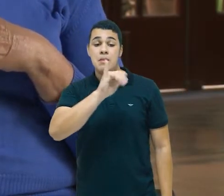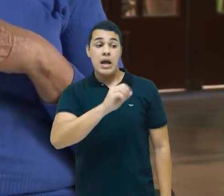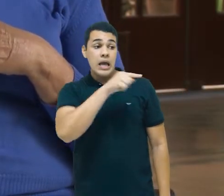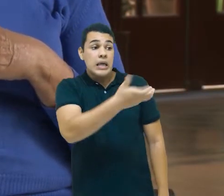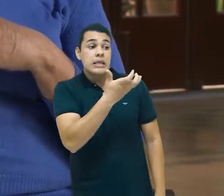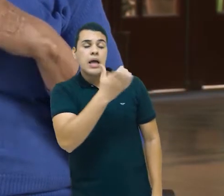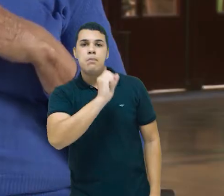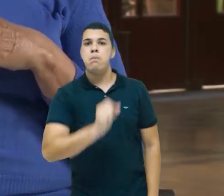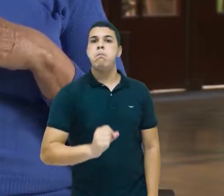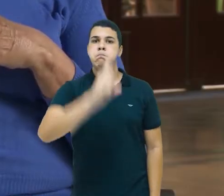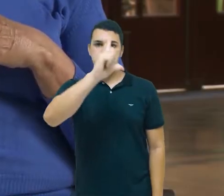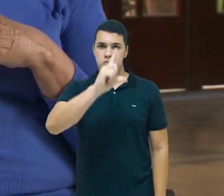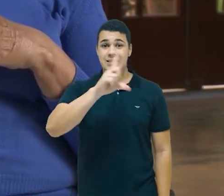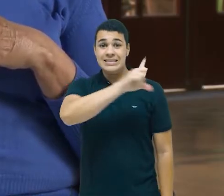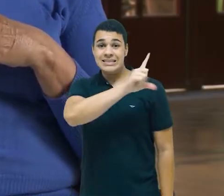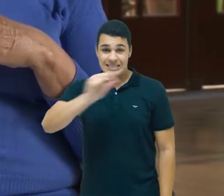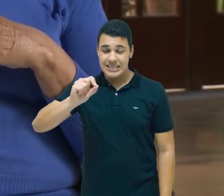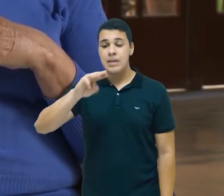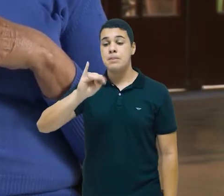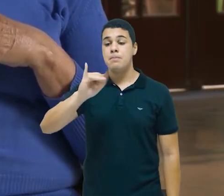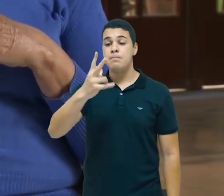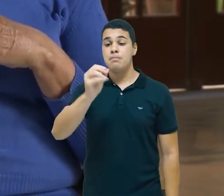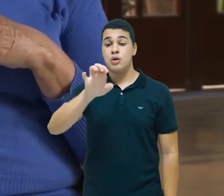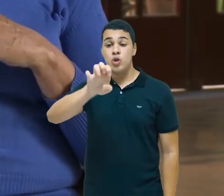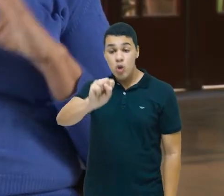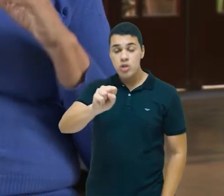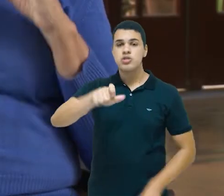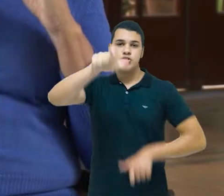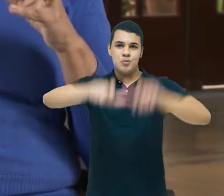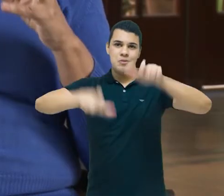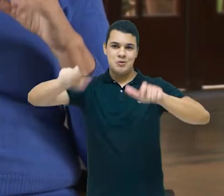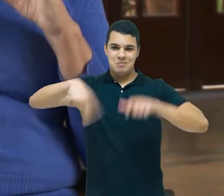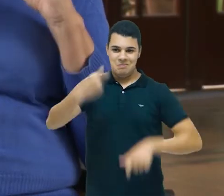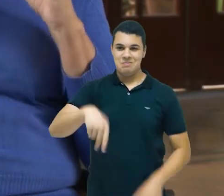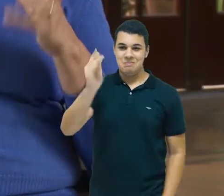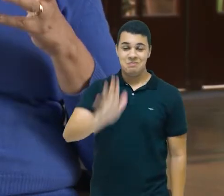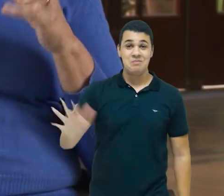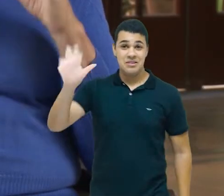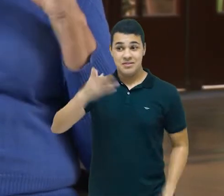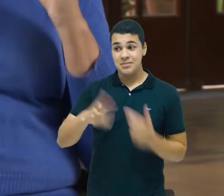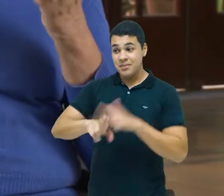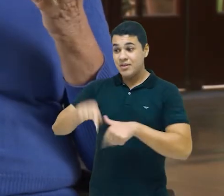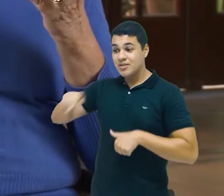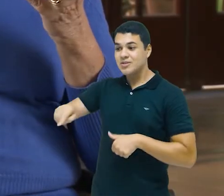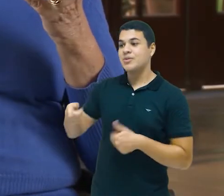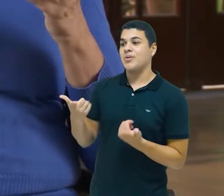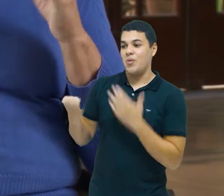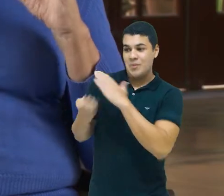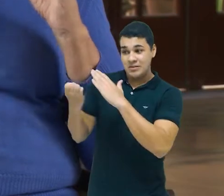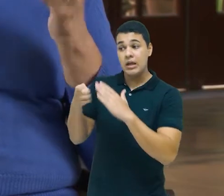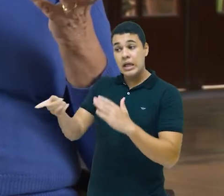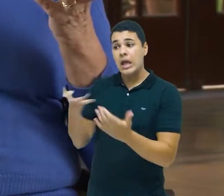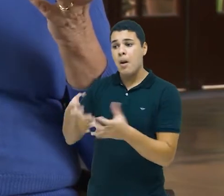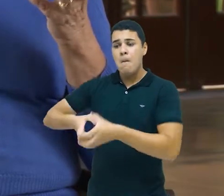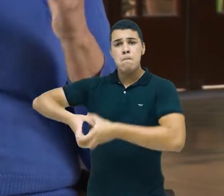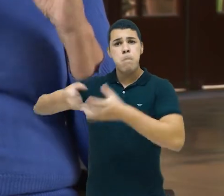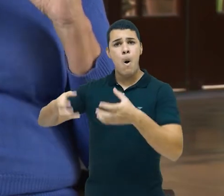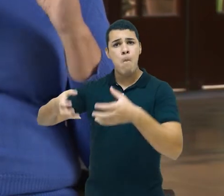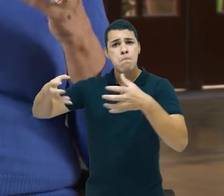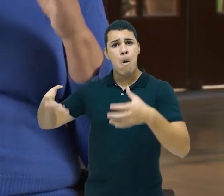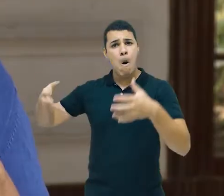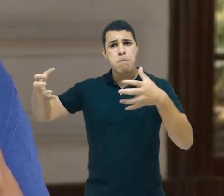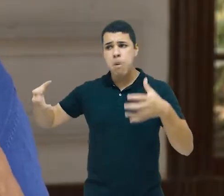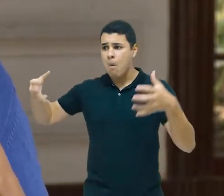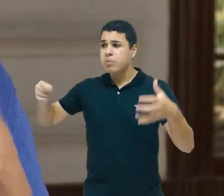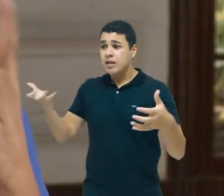esse mercado de planos de saúde para 100 milhões de brasileiros. Ou seja, o setor privado tem uma ambição que não é pequena,